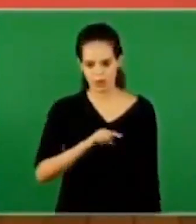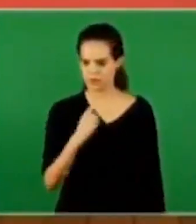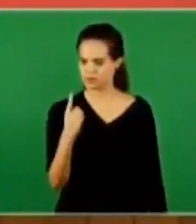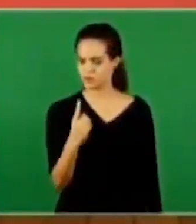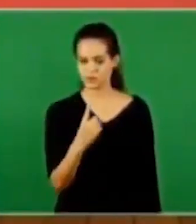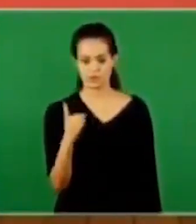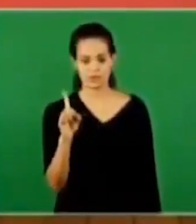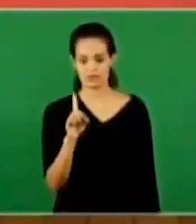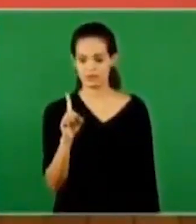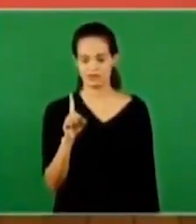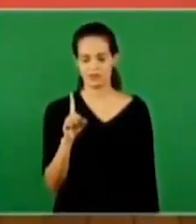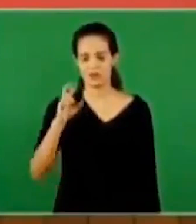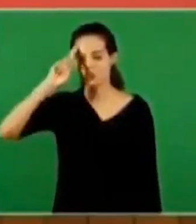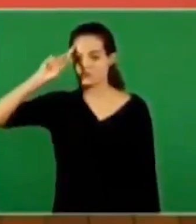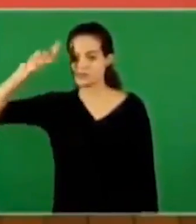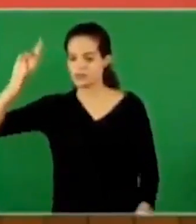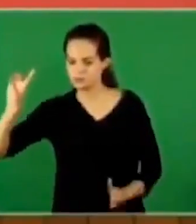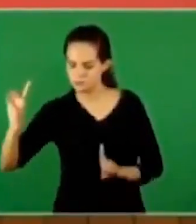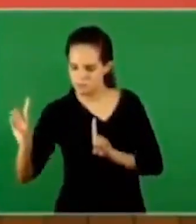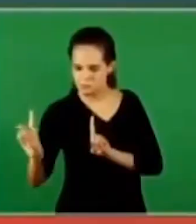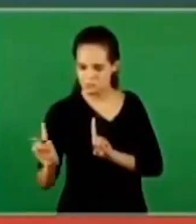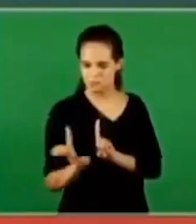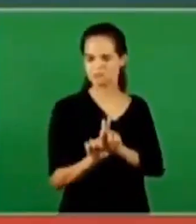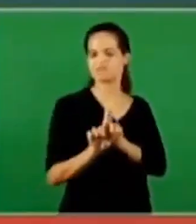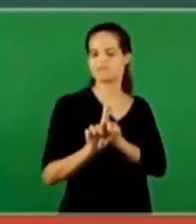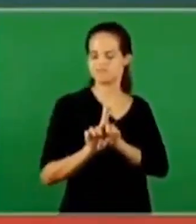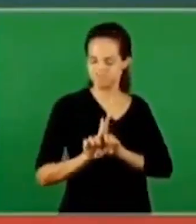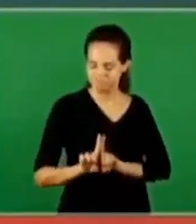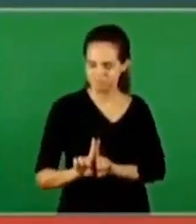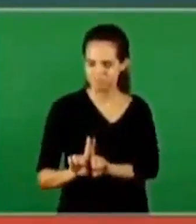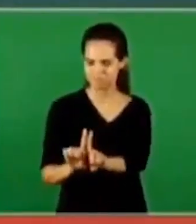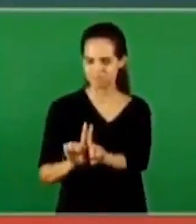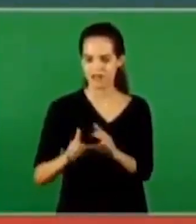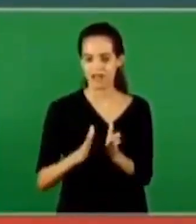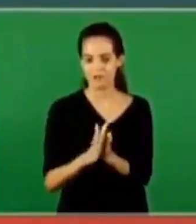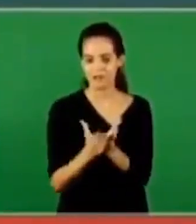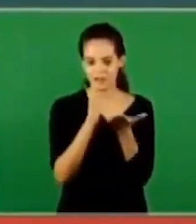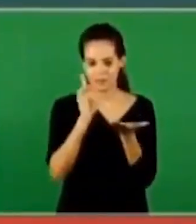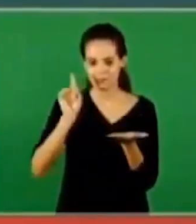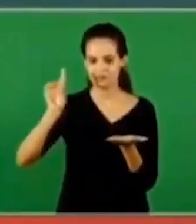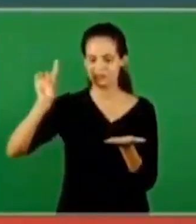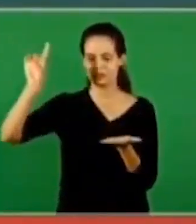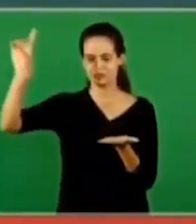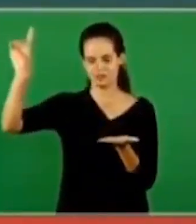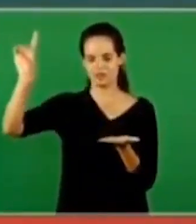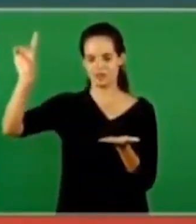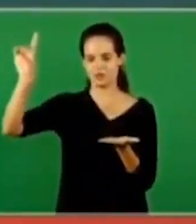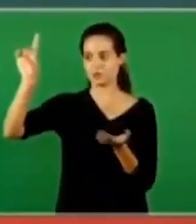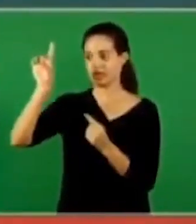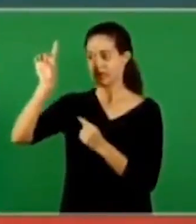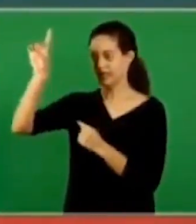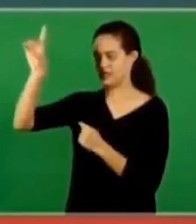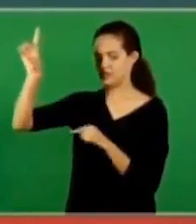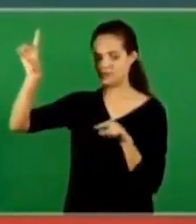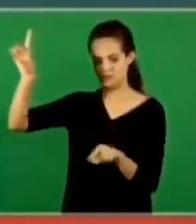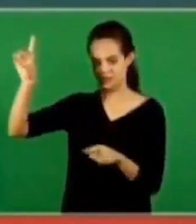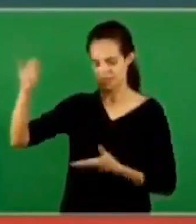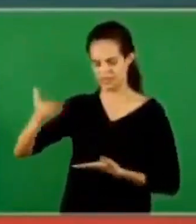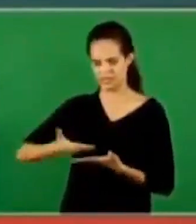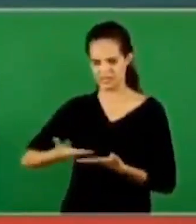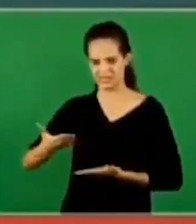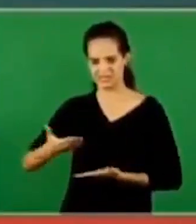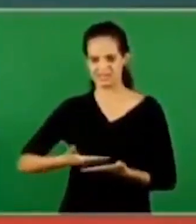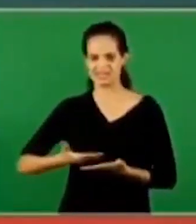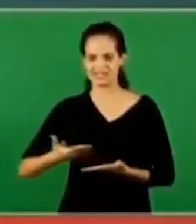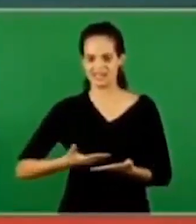Por que pastor? Porque a palavra do Deus que você serve, está